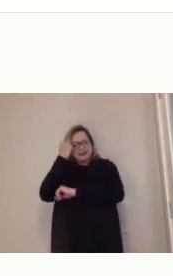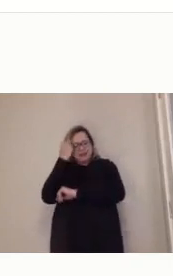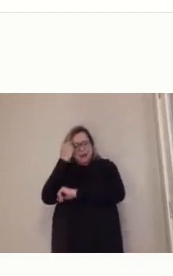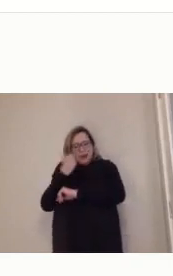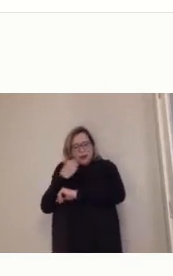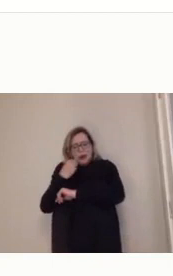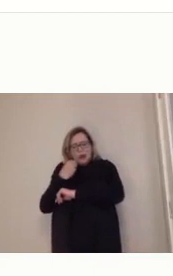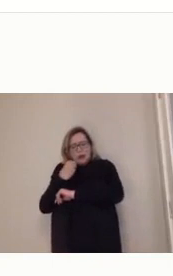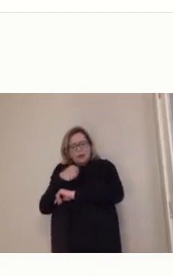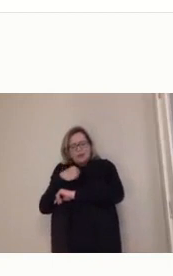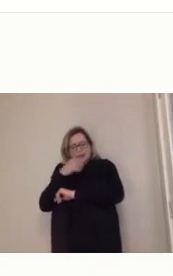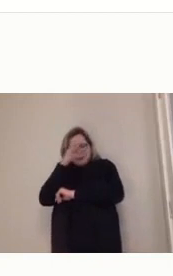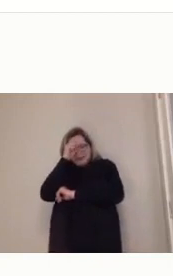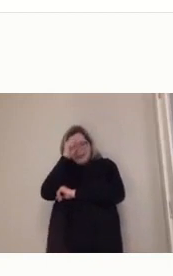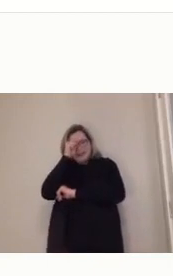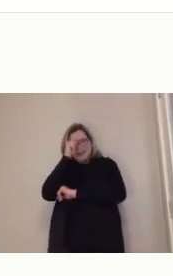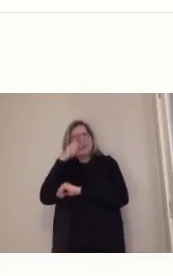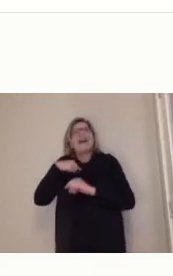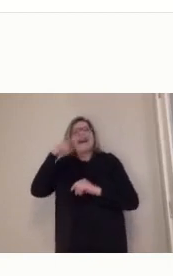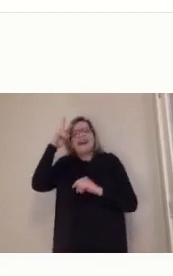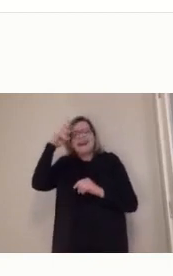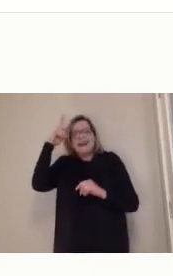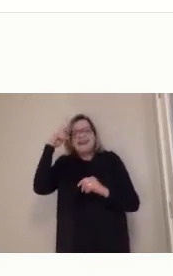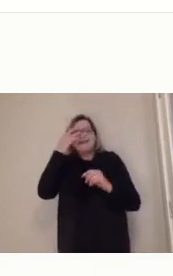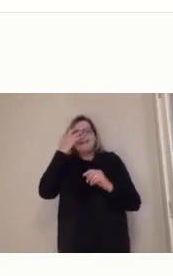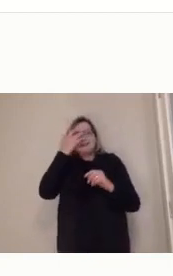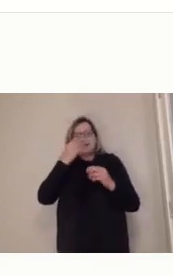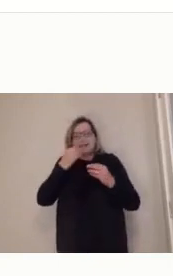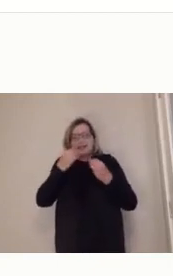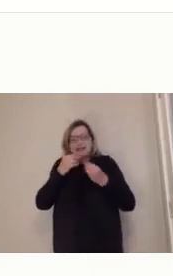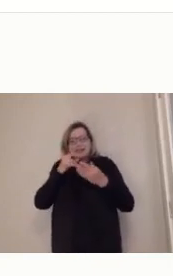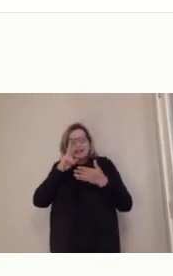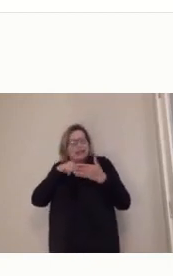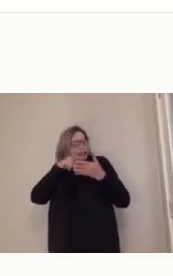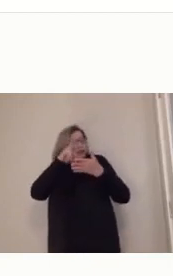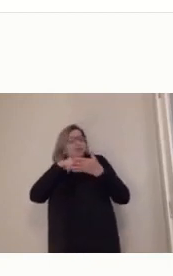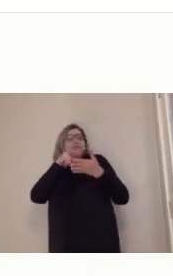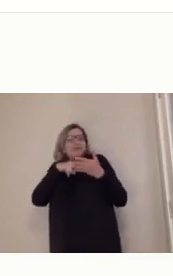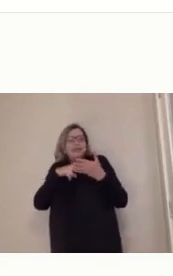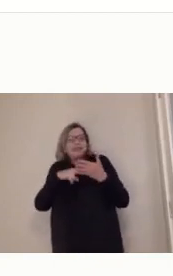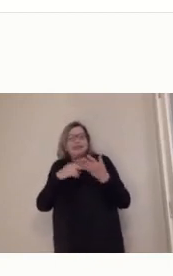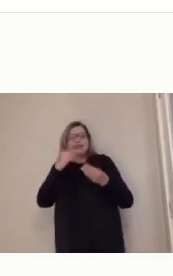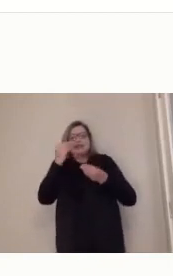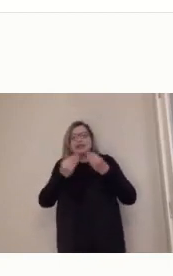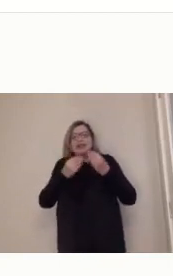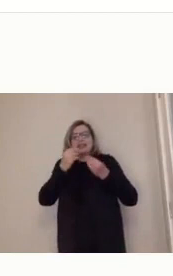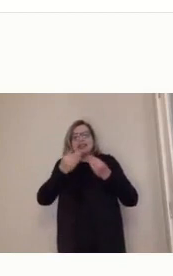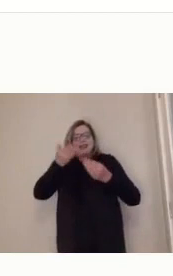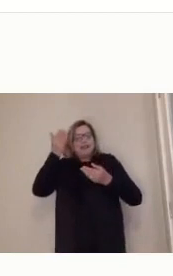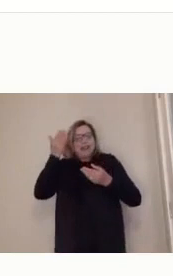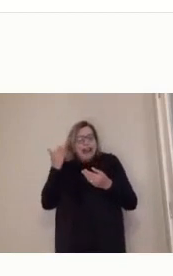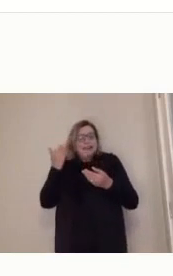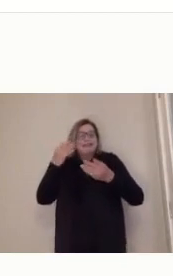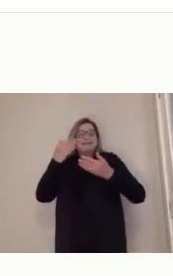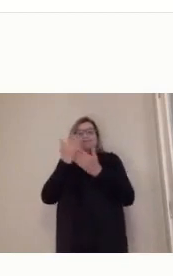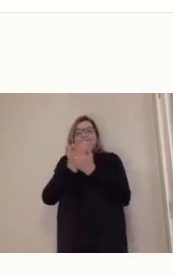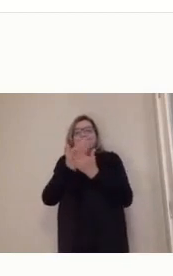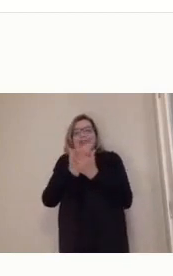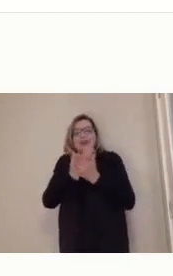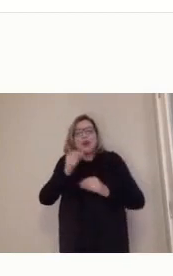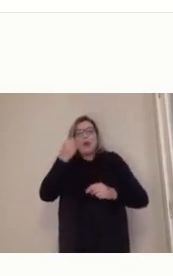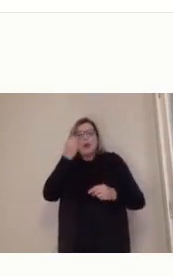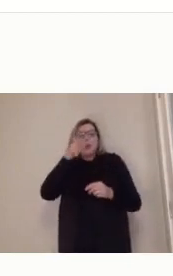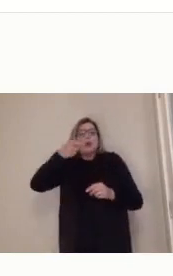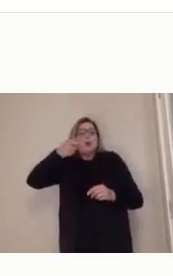Isso foi de leituras, né? Foi de coisas que você viu, de coisas que você observou, de páginas que você